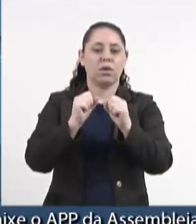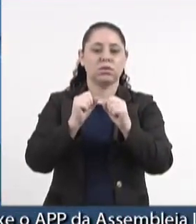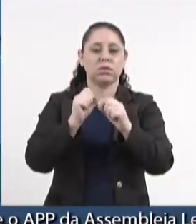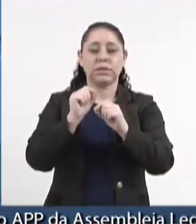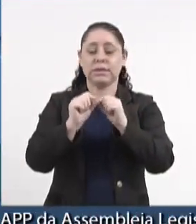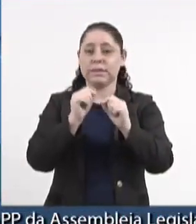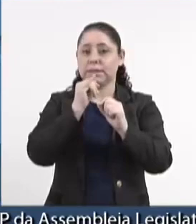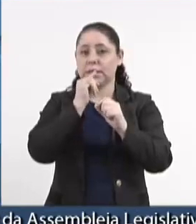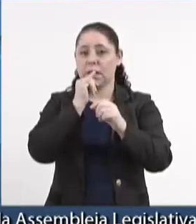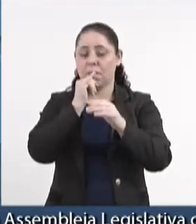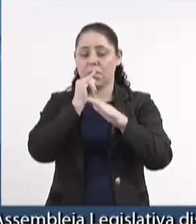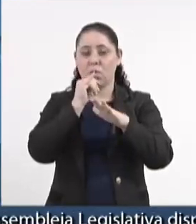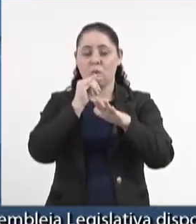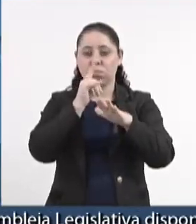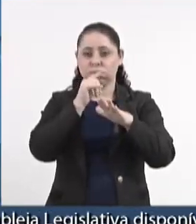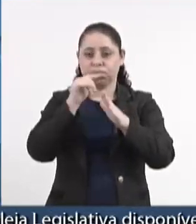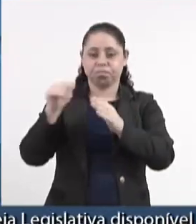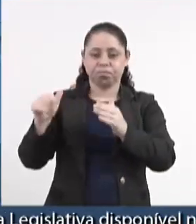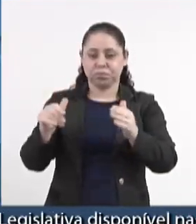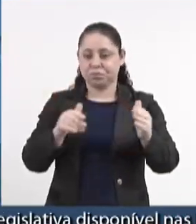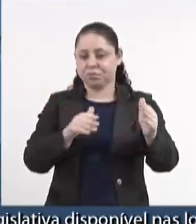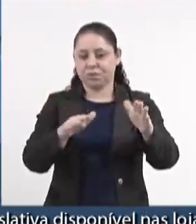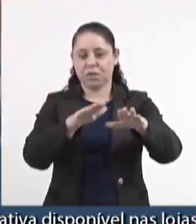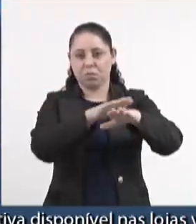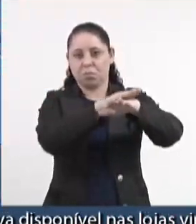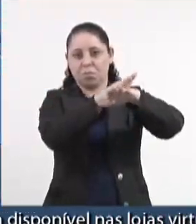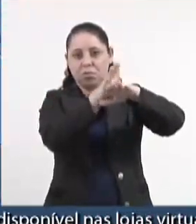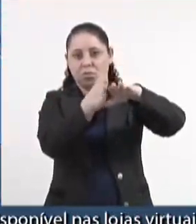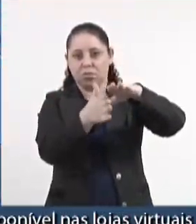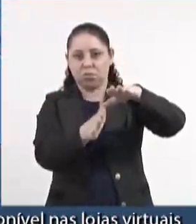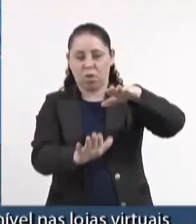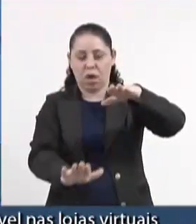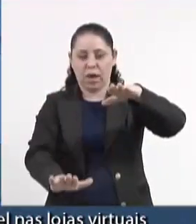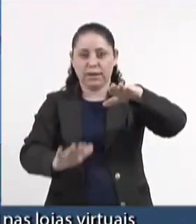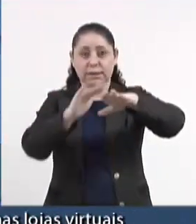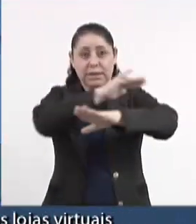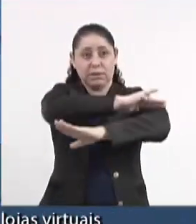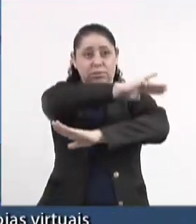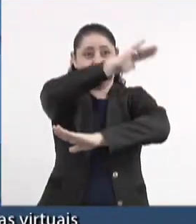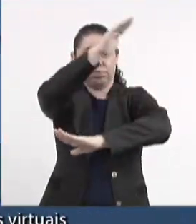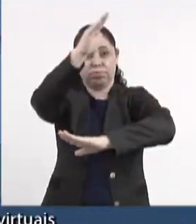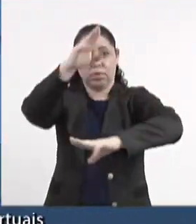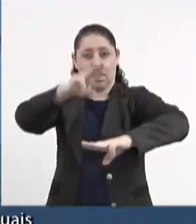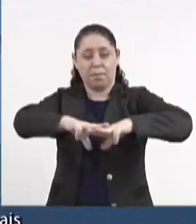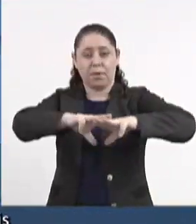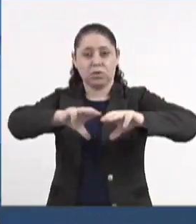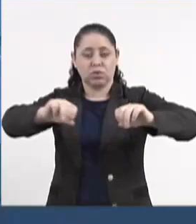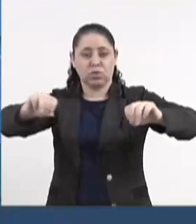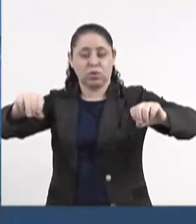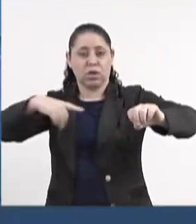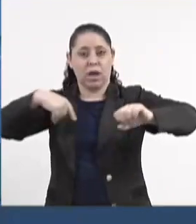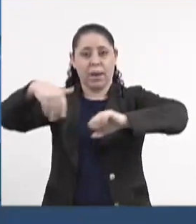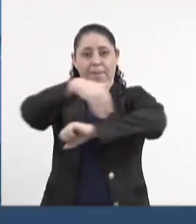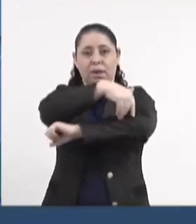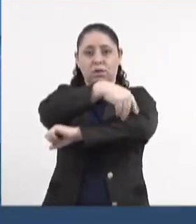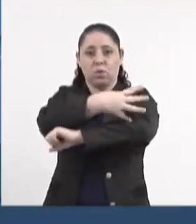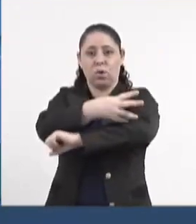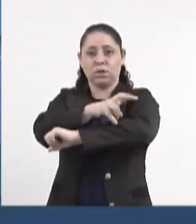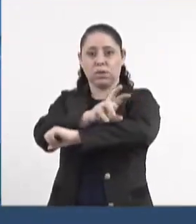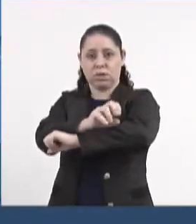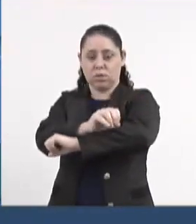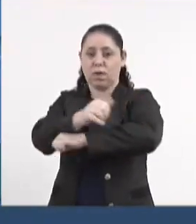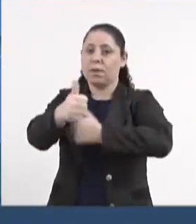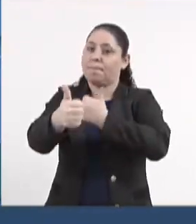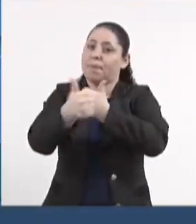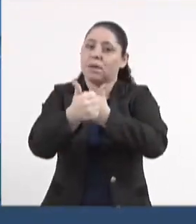da encosta da região da Serra de Maracajú, que corta a rodovia MS-450,